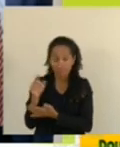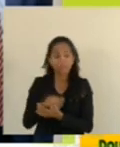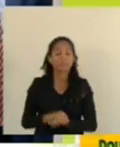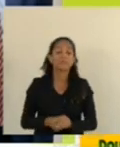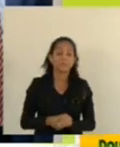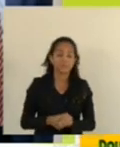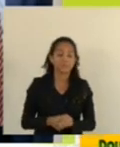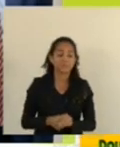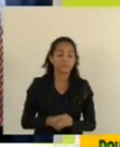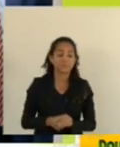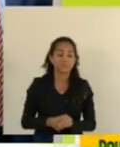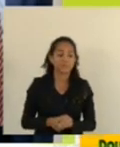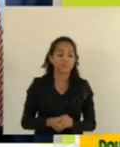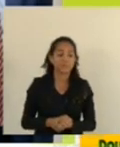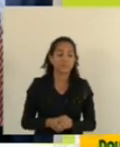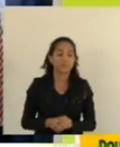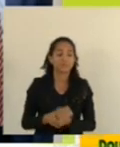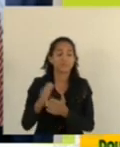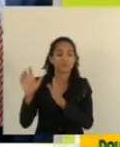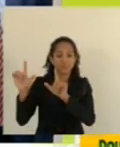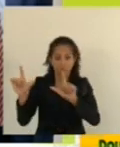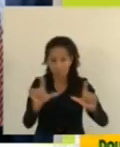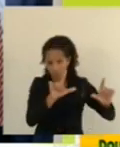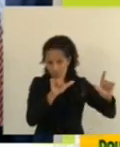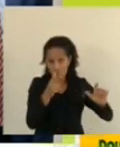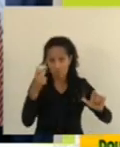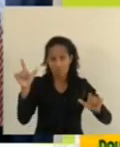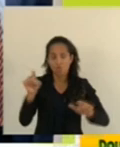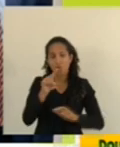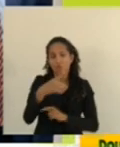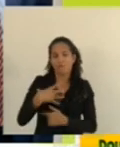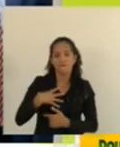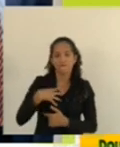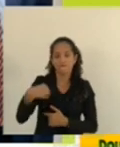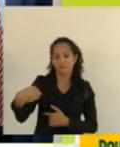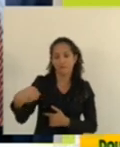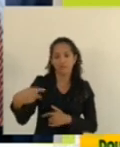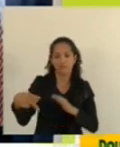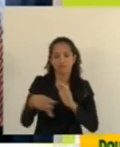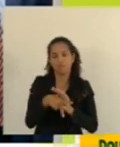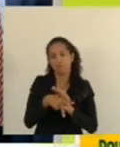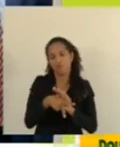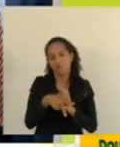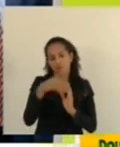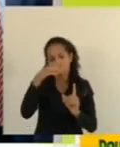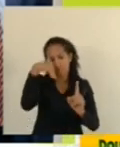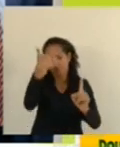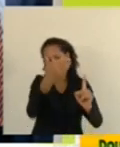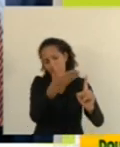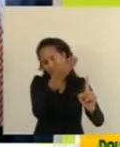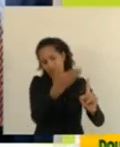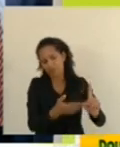Bom, aí agora é o filho do nosso querido homenageado,